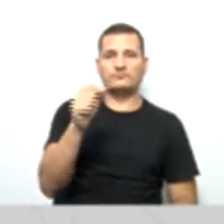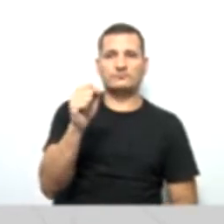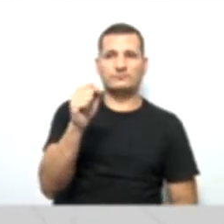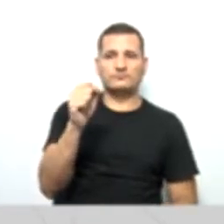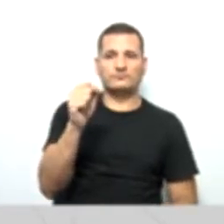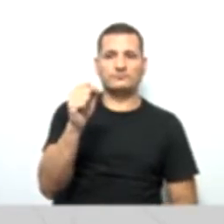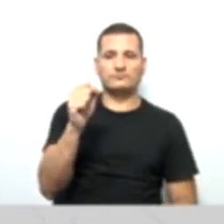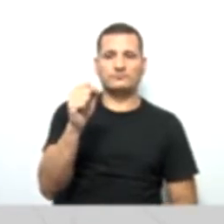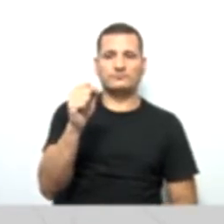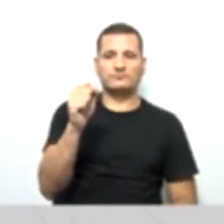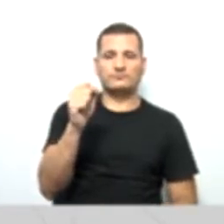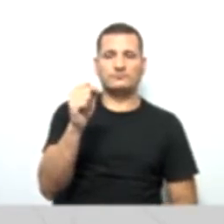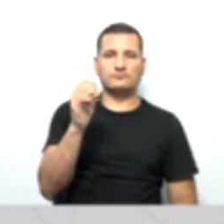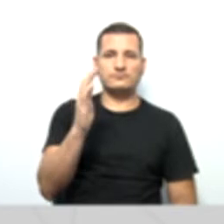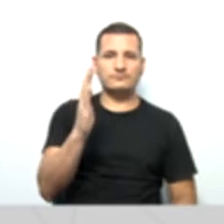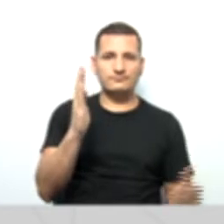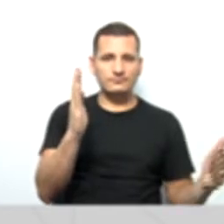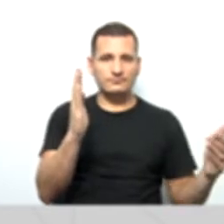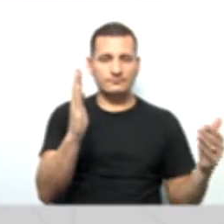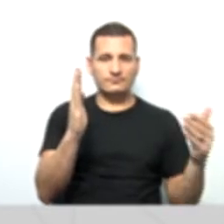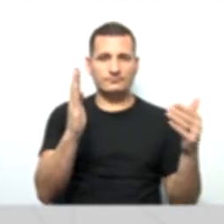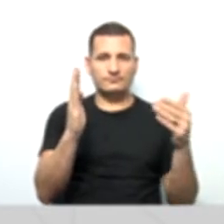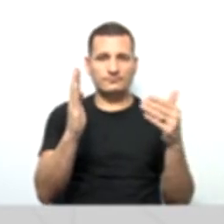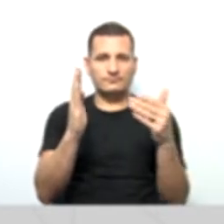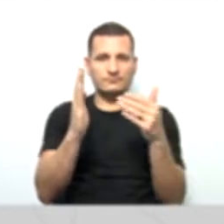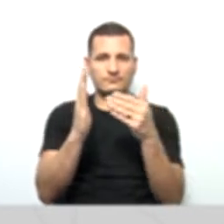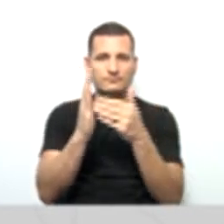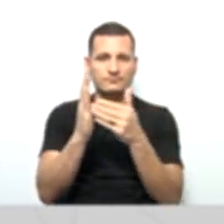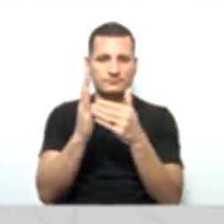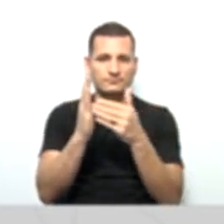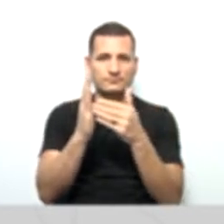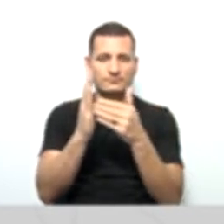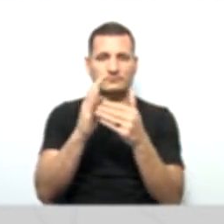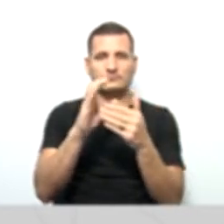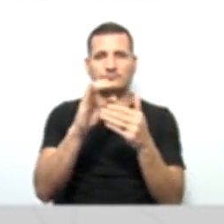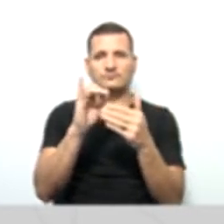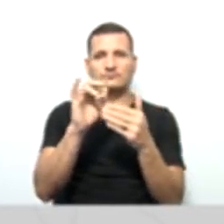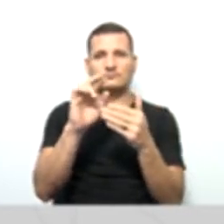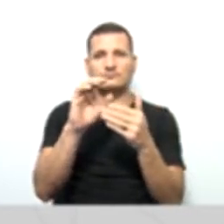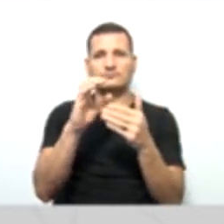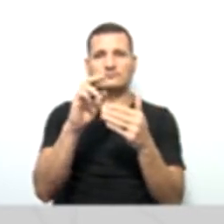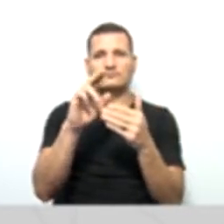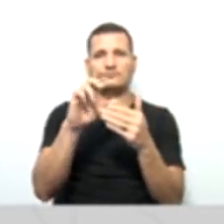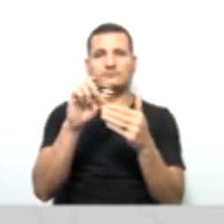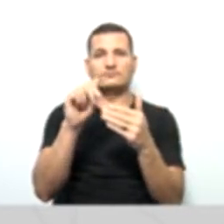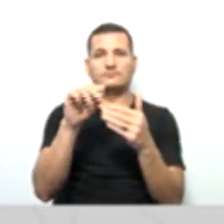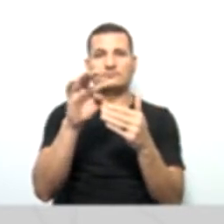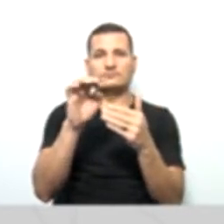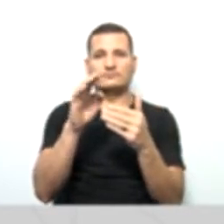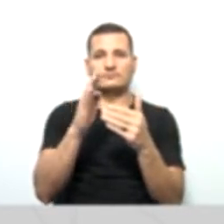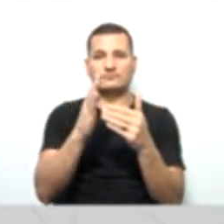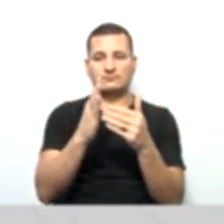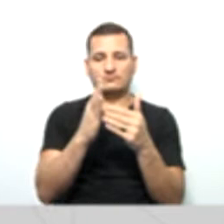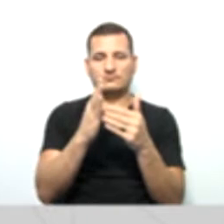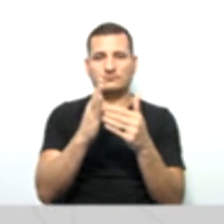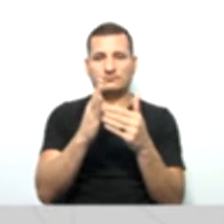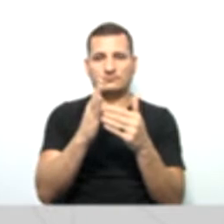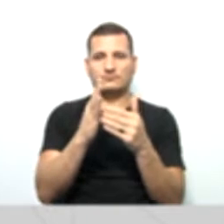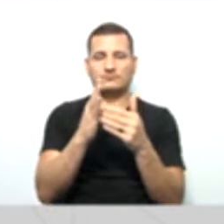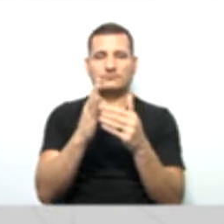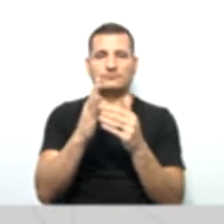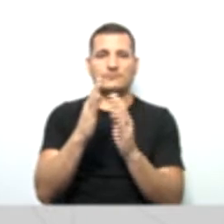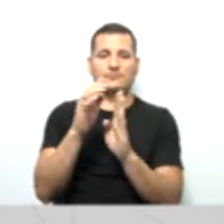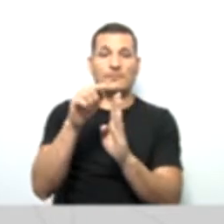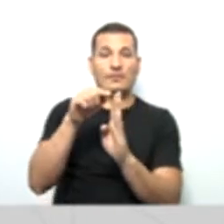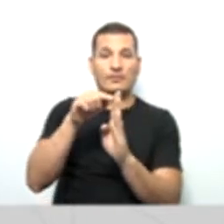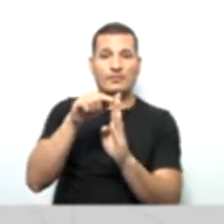o exercício de 2018, passivo circulante. Passou disso, gente, vai finalizar lá em